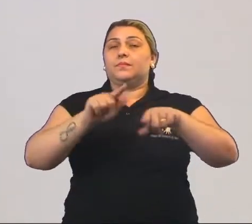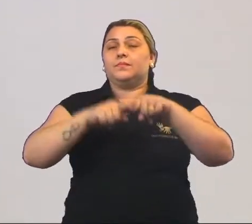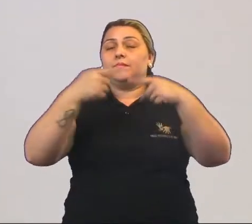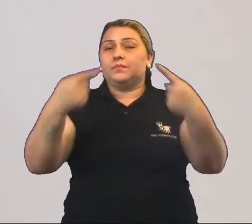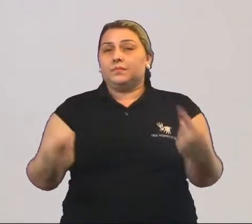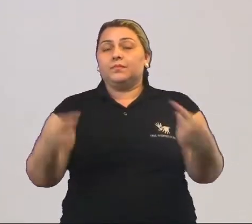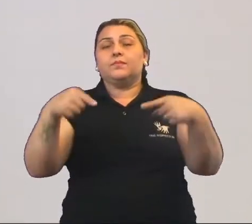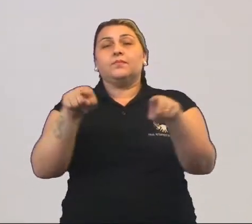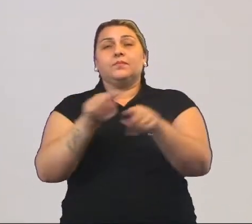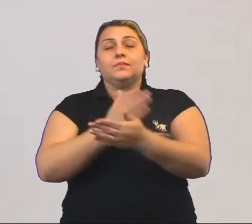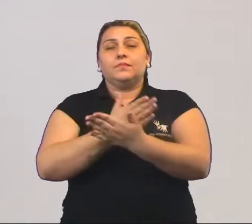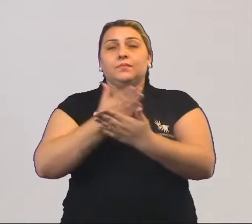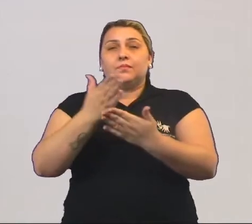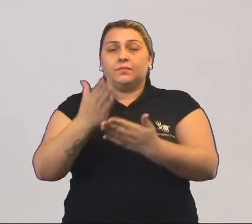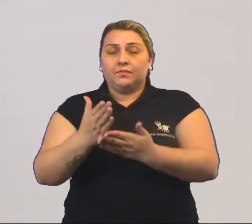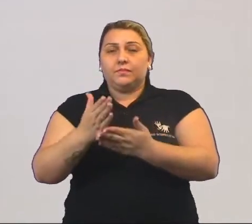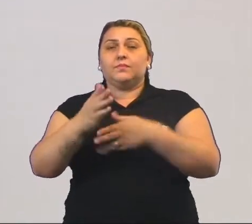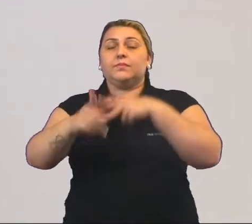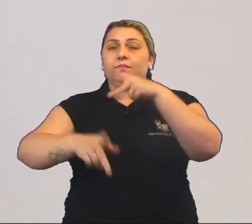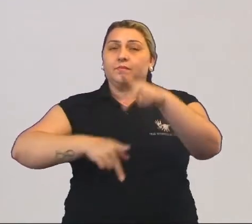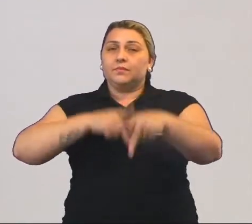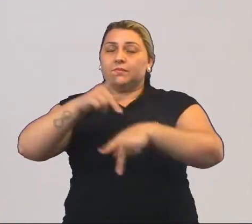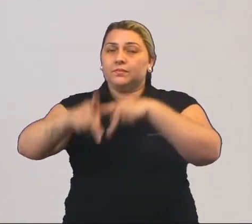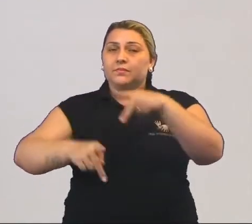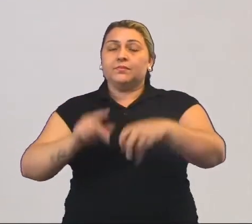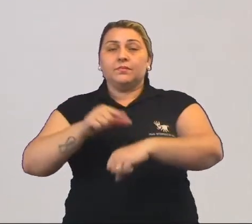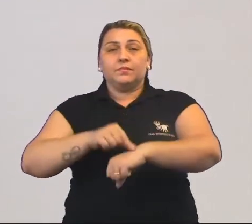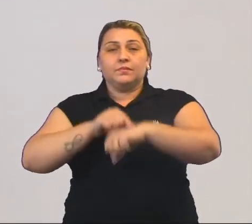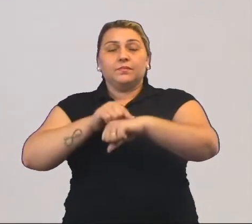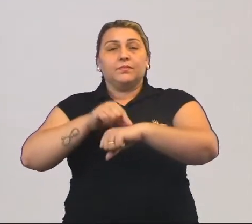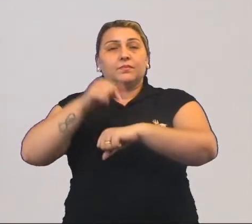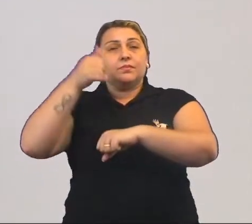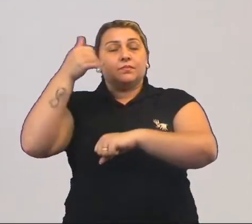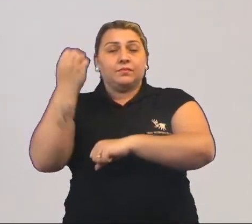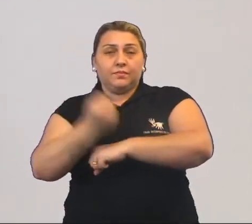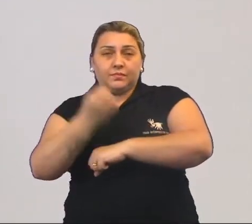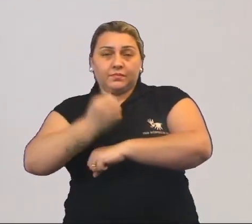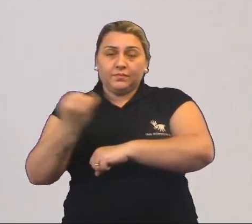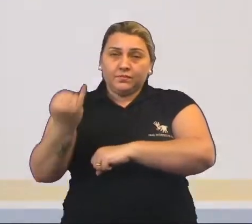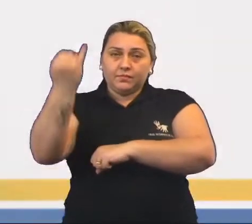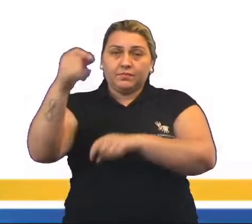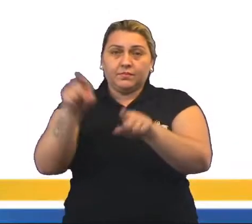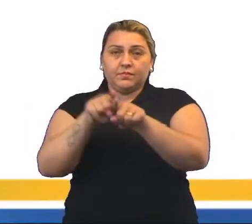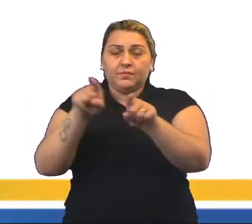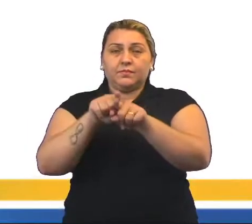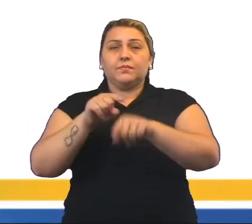com o tempo começou a abastecer a população com carne e leite, então se tornou muito importante também.